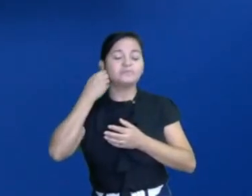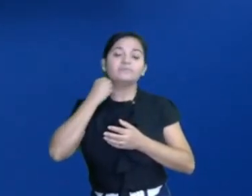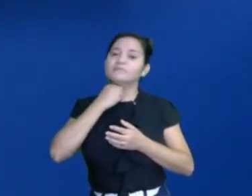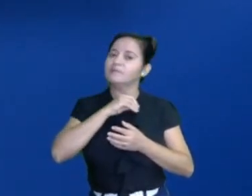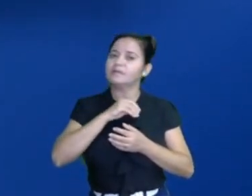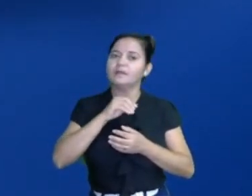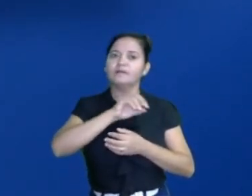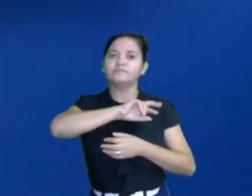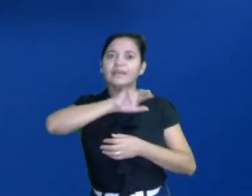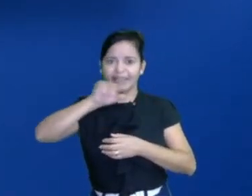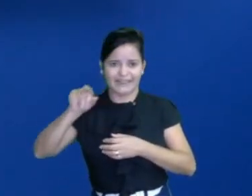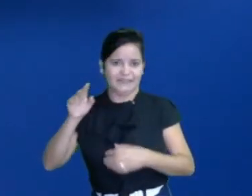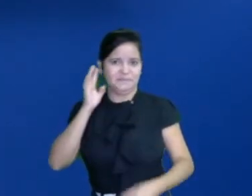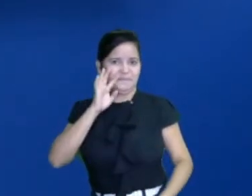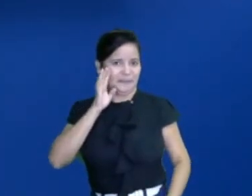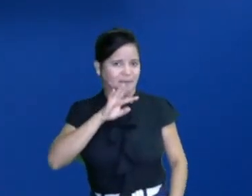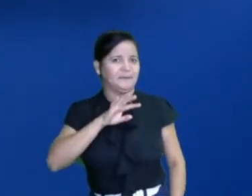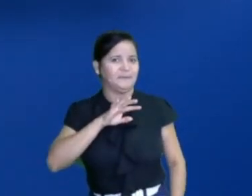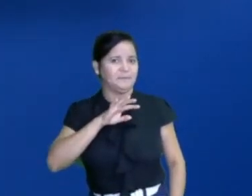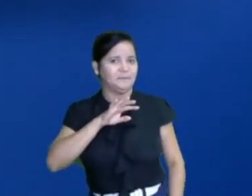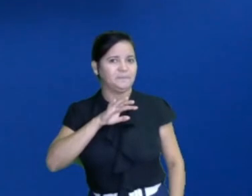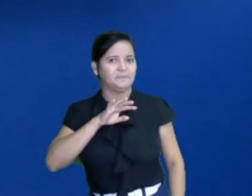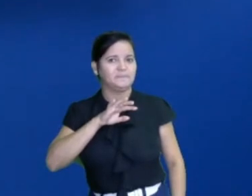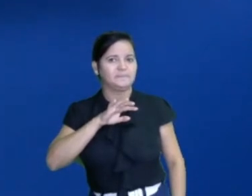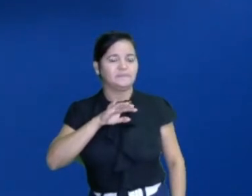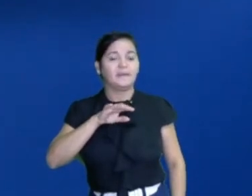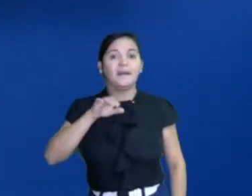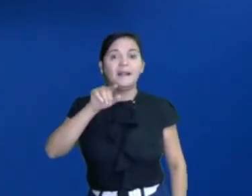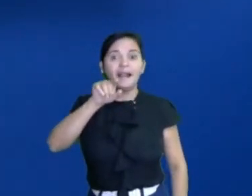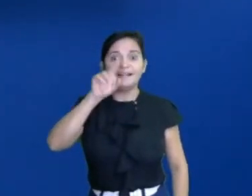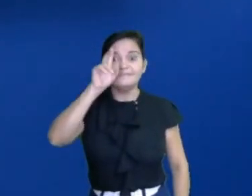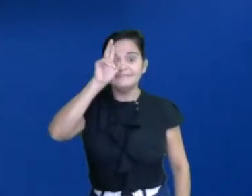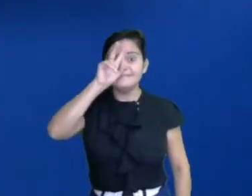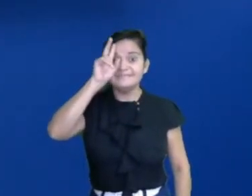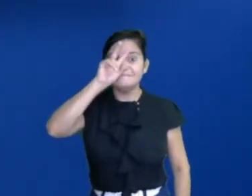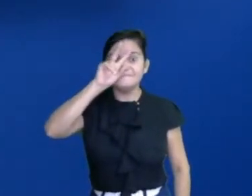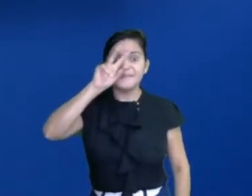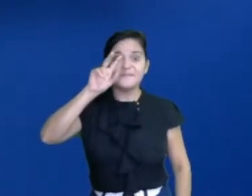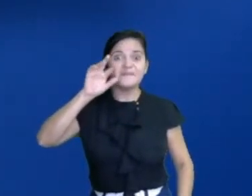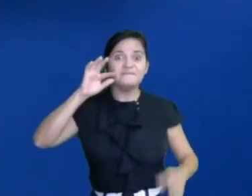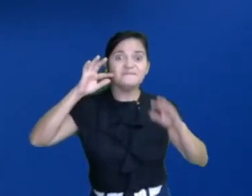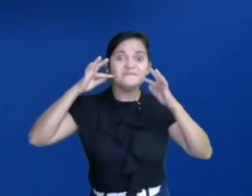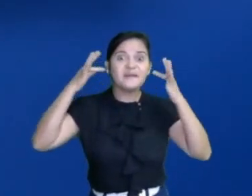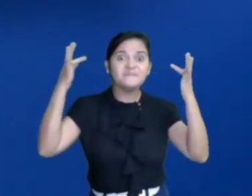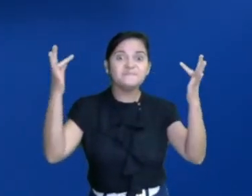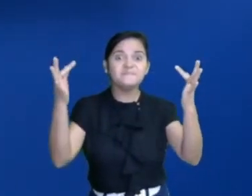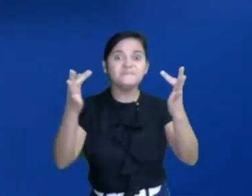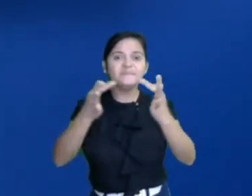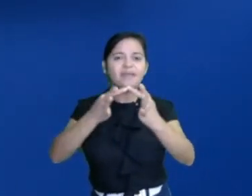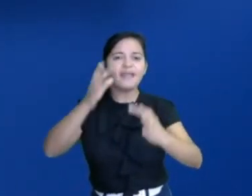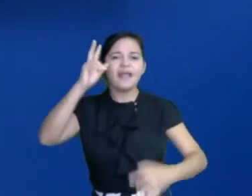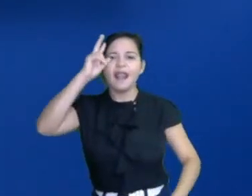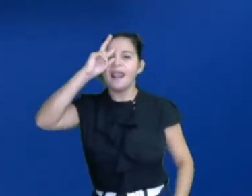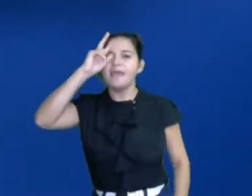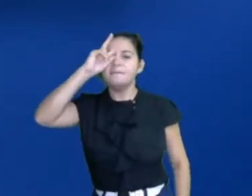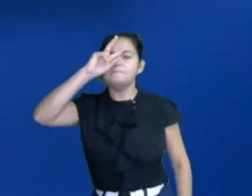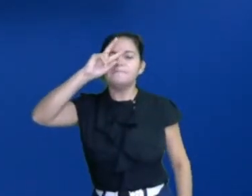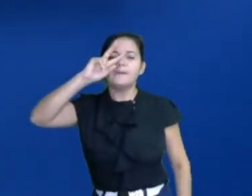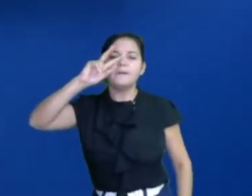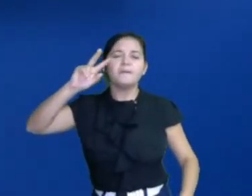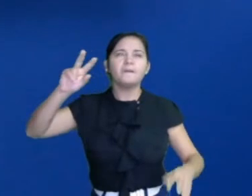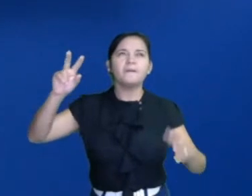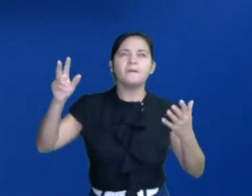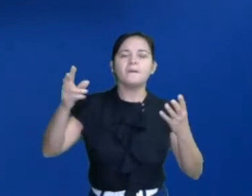sobre várias coisas legais. A gente recordou a nossa família. gente lembrou dos nossos